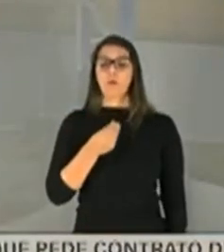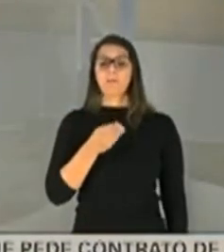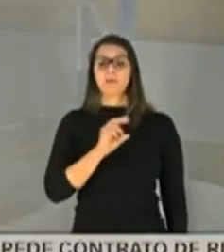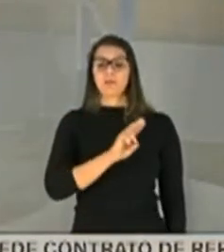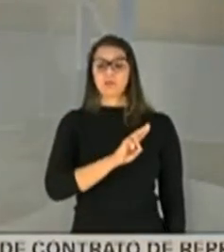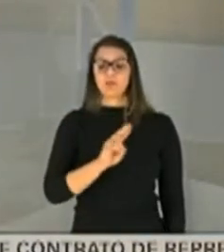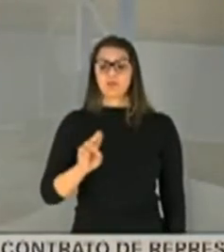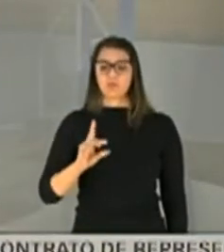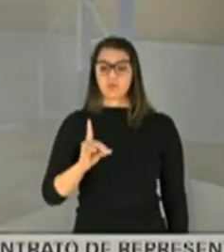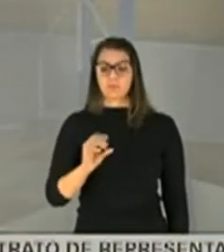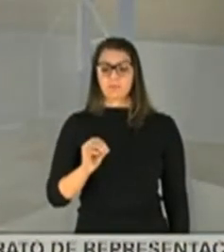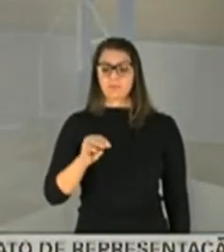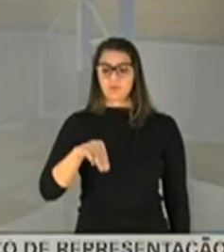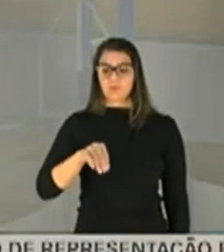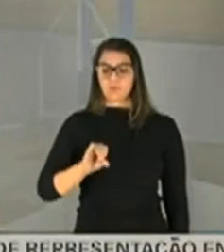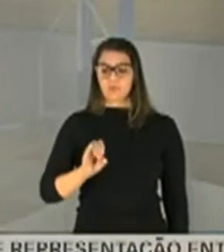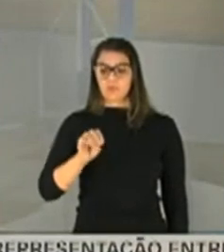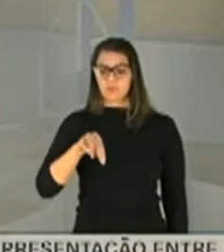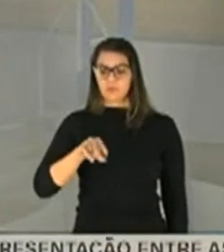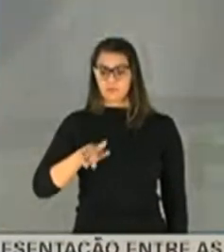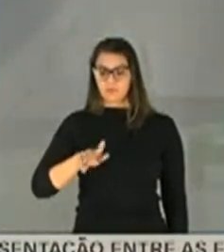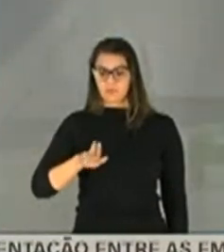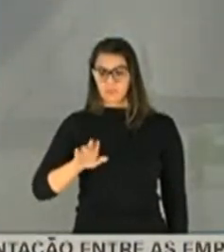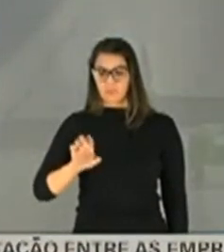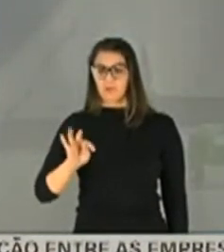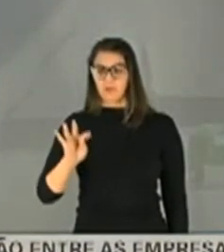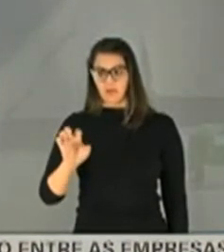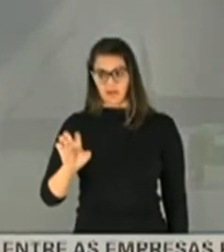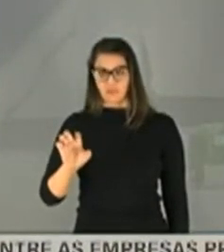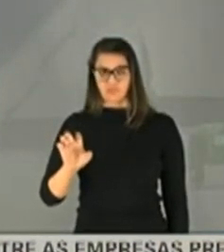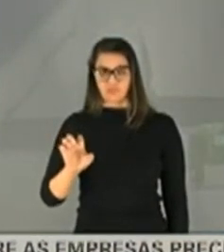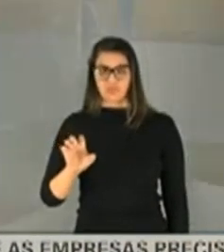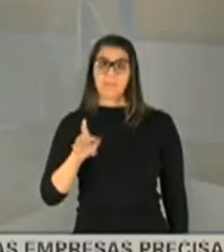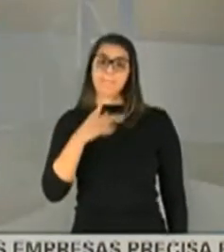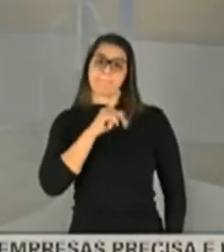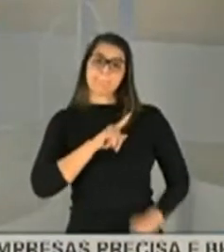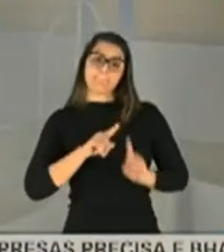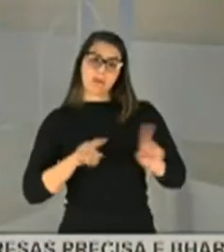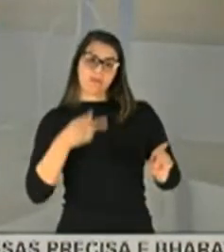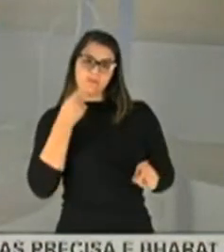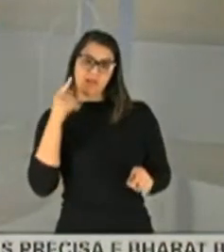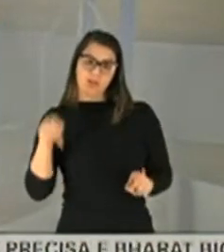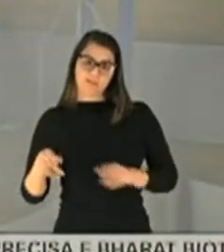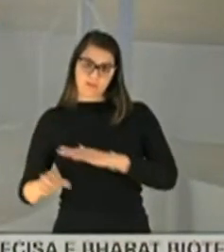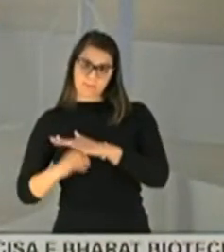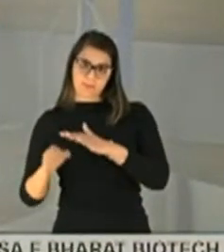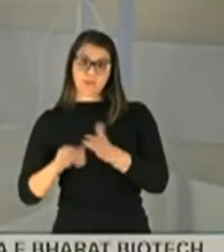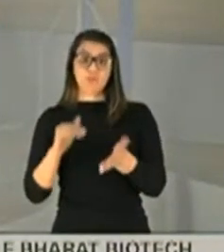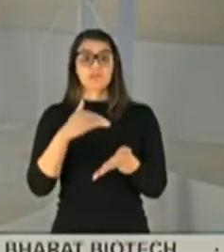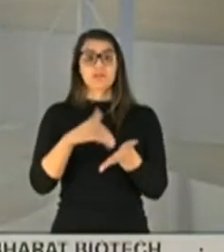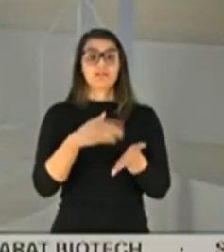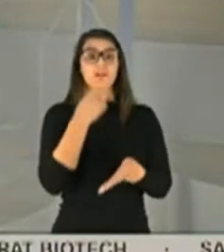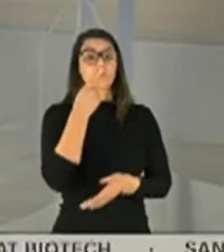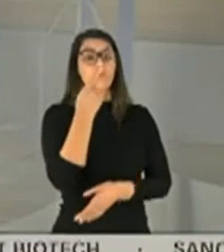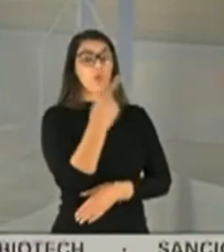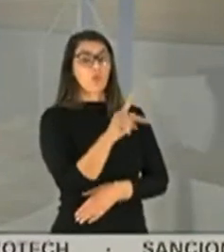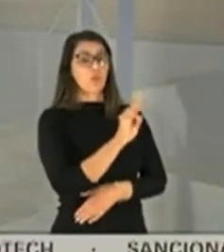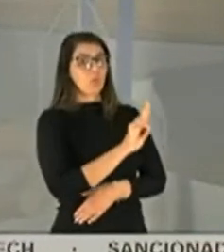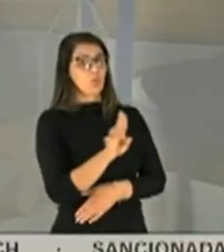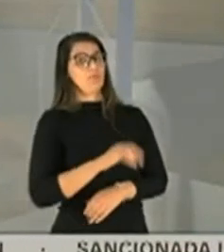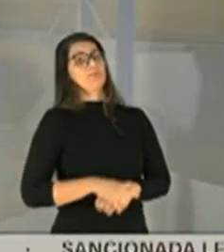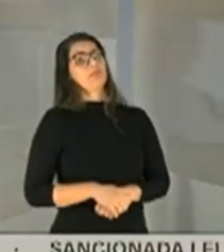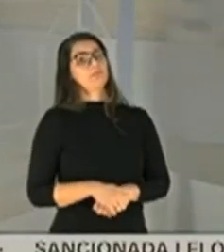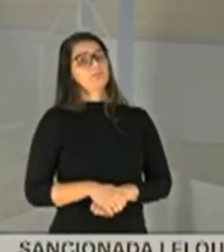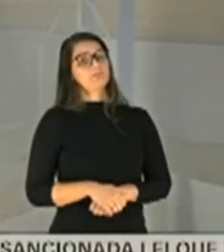Dominguete, mas em nome da DAVAT? Acredito, provavelmente sim. Mas o secretário cita o nome do senhor, só para lhe passar